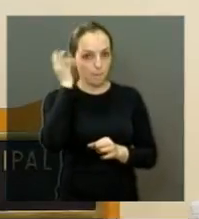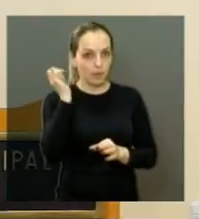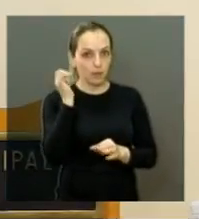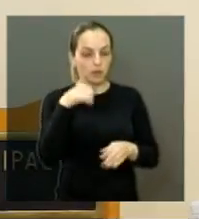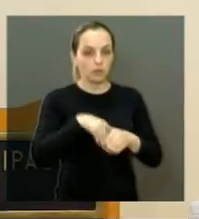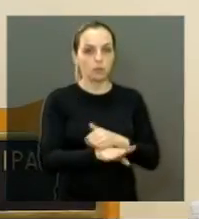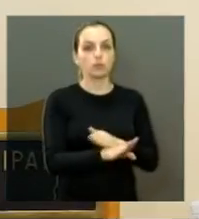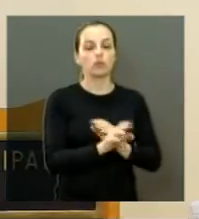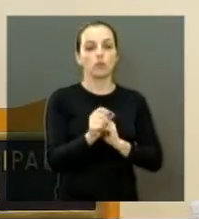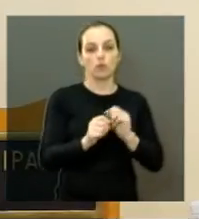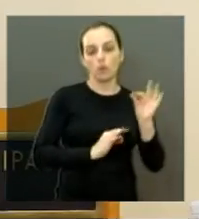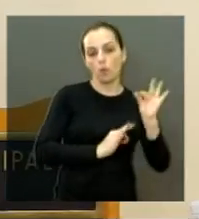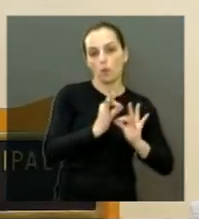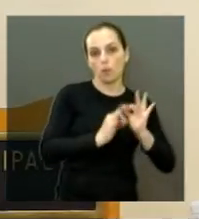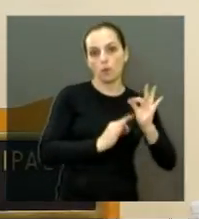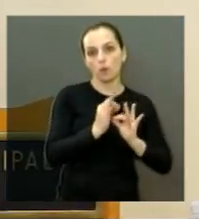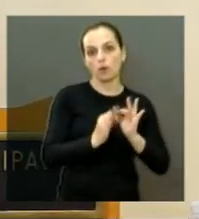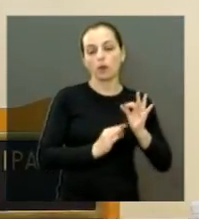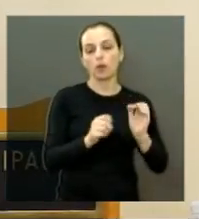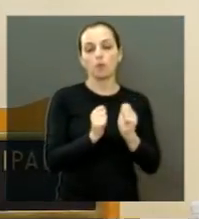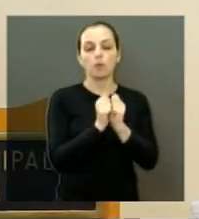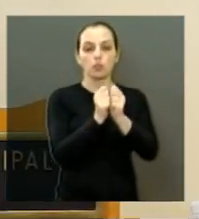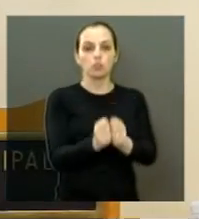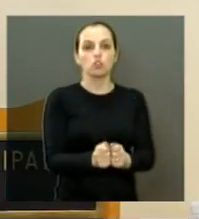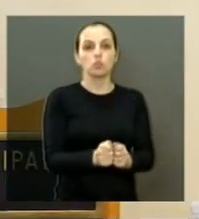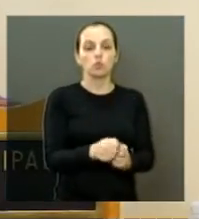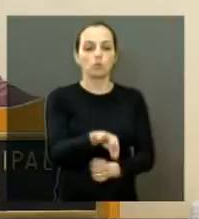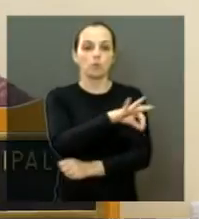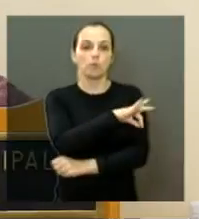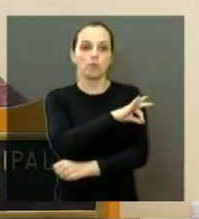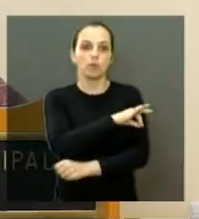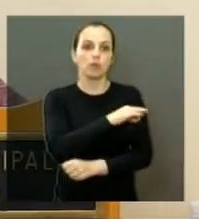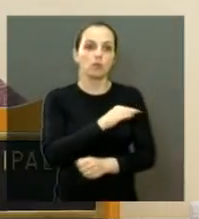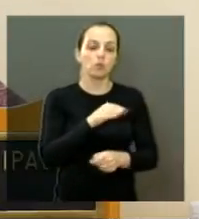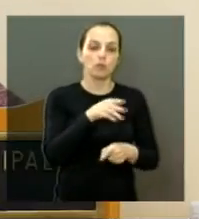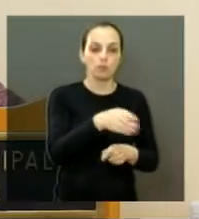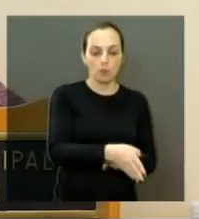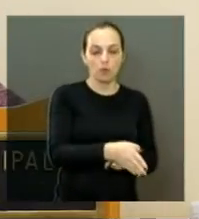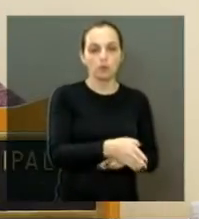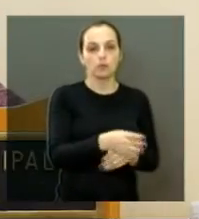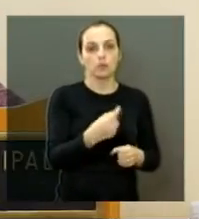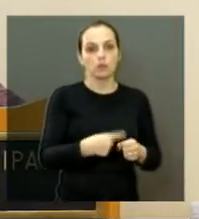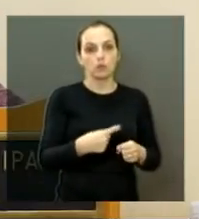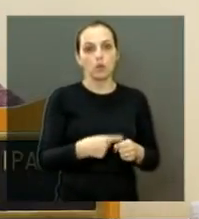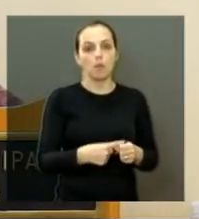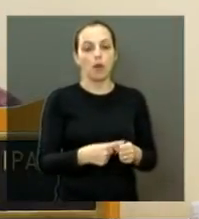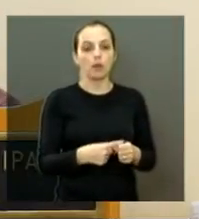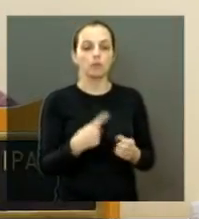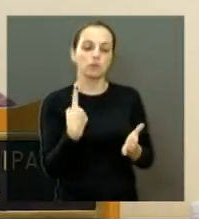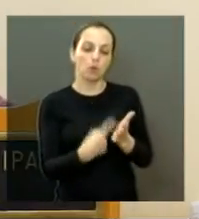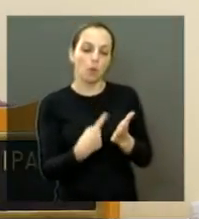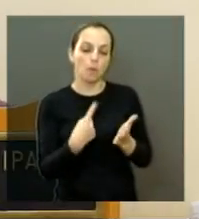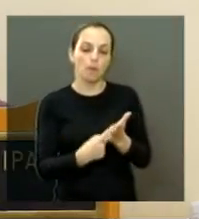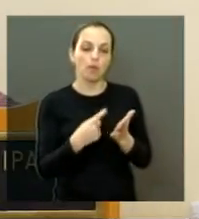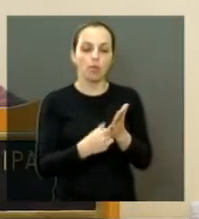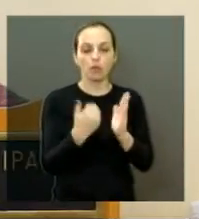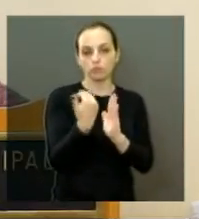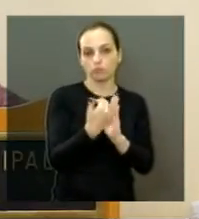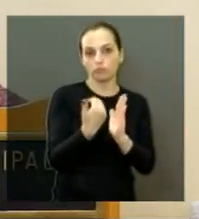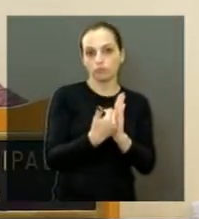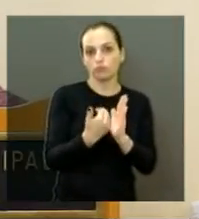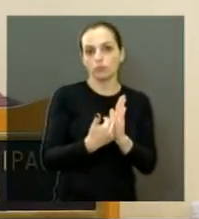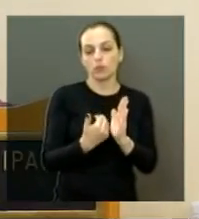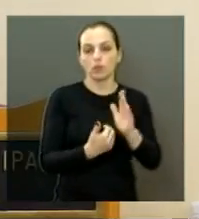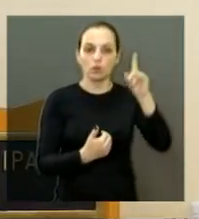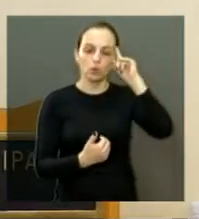Prefeitura nos bairros. Vamos realizar outro encontro ainda esse mês para definir datas e estabelecer as atividades e